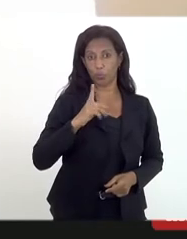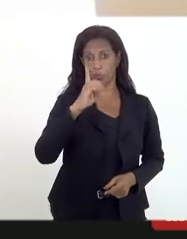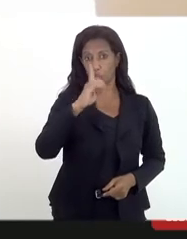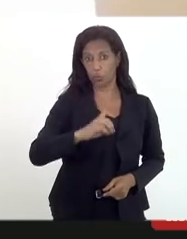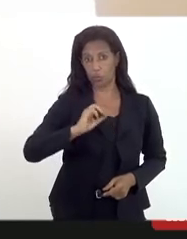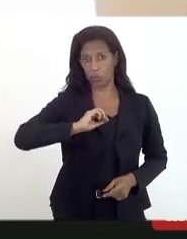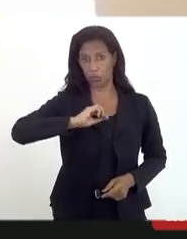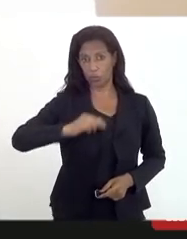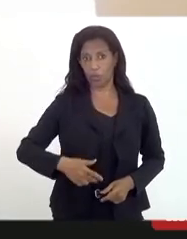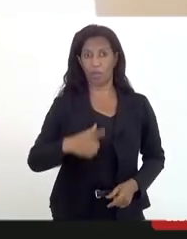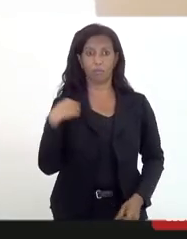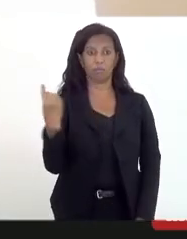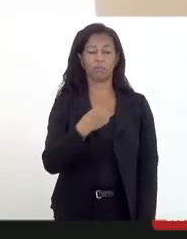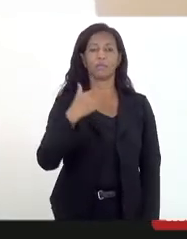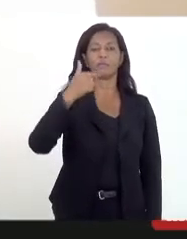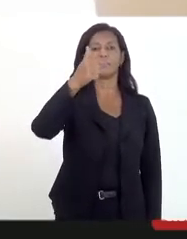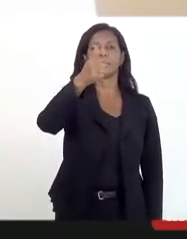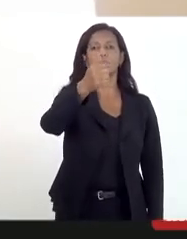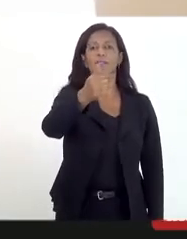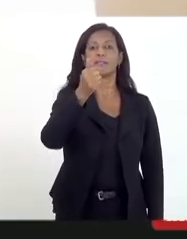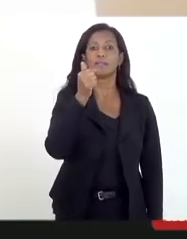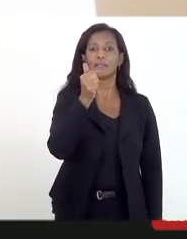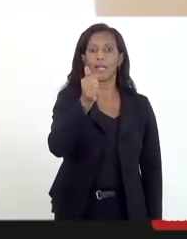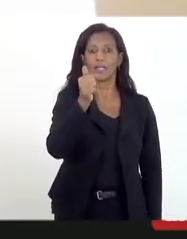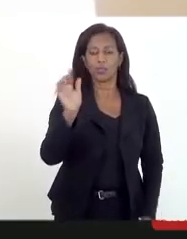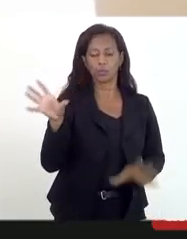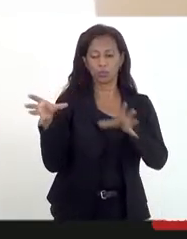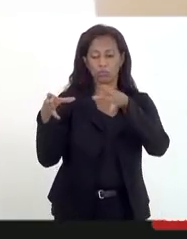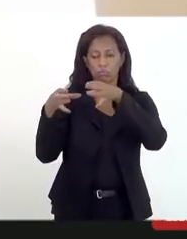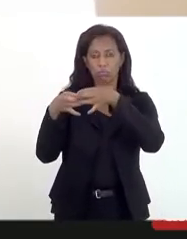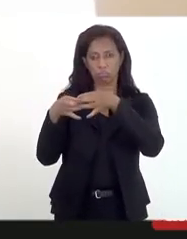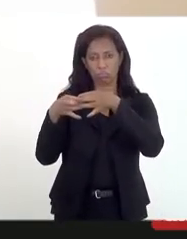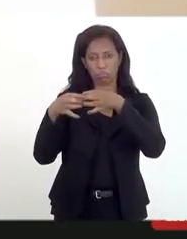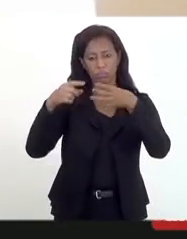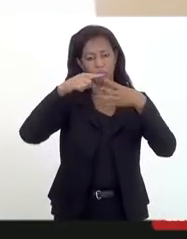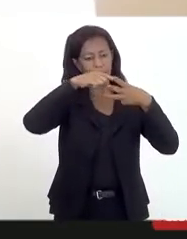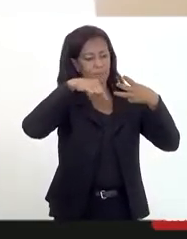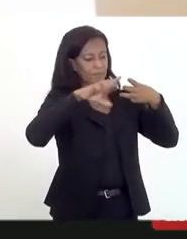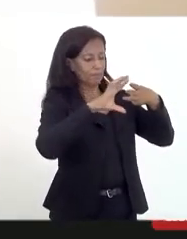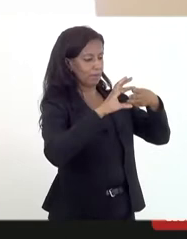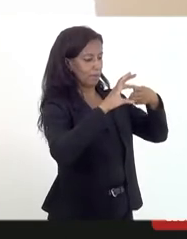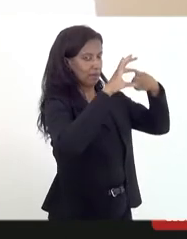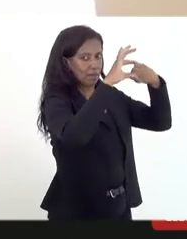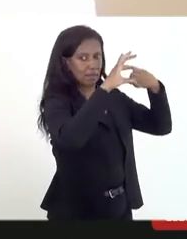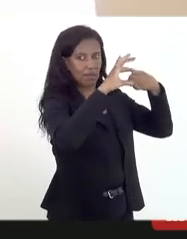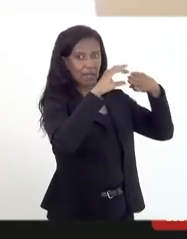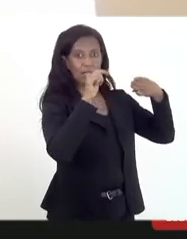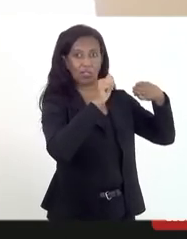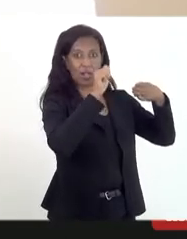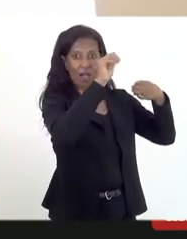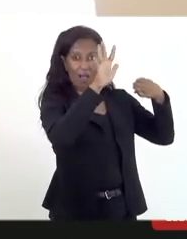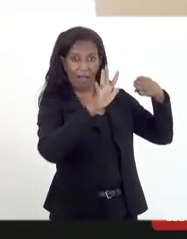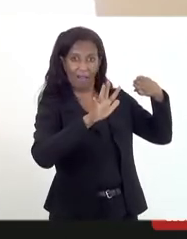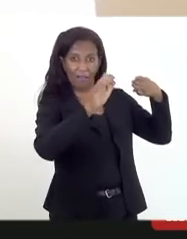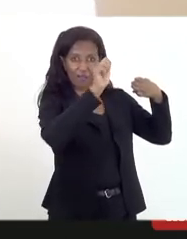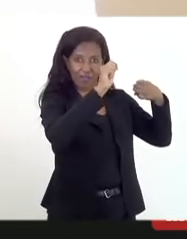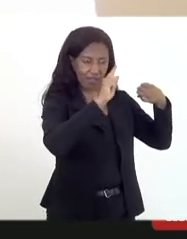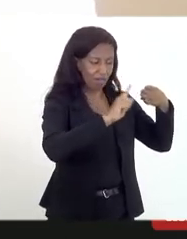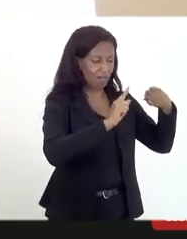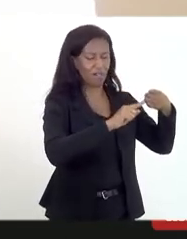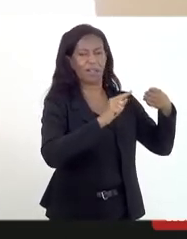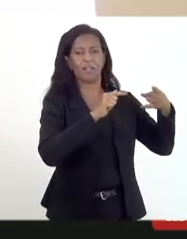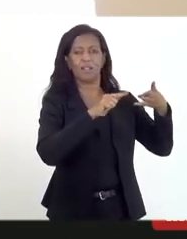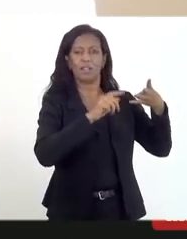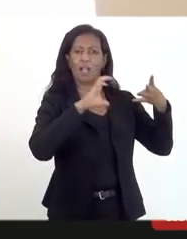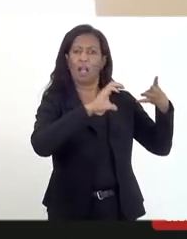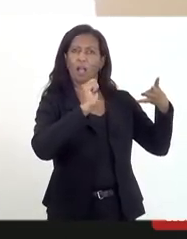sete religiosas, religiosos, seis de matriz africana e das mais variadas regiões. da região oceânica, tem de